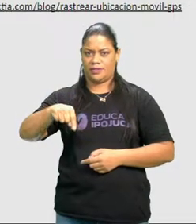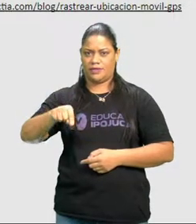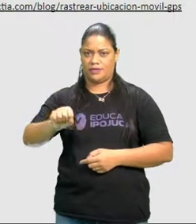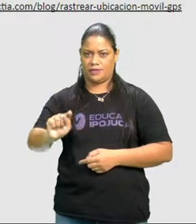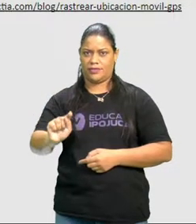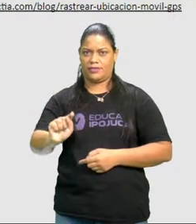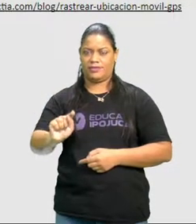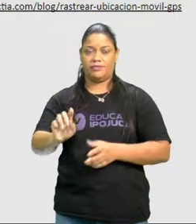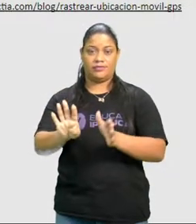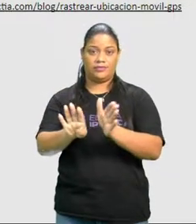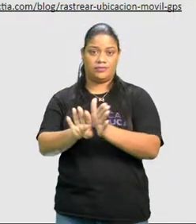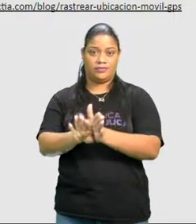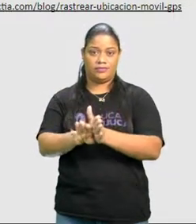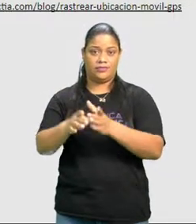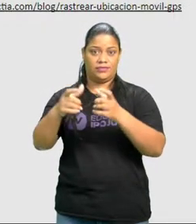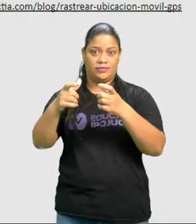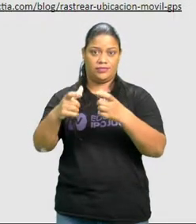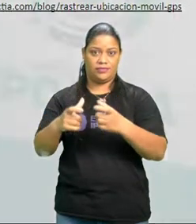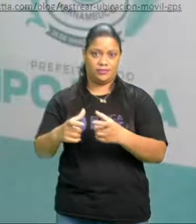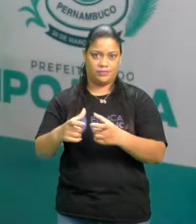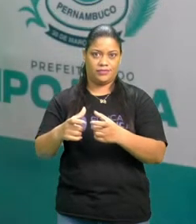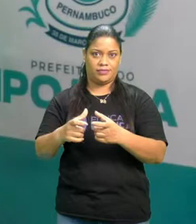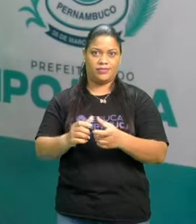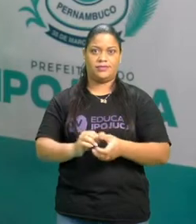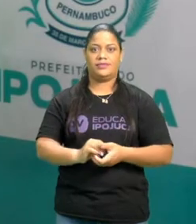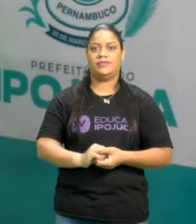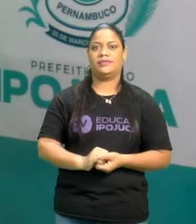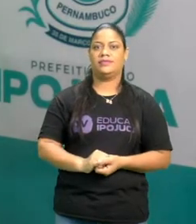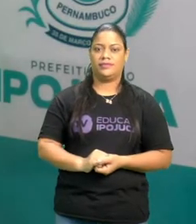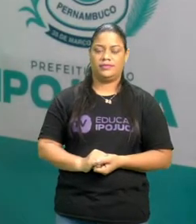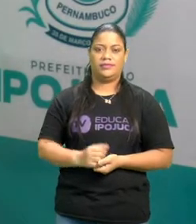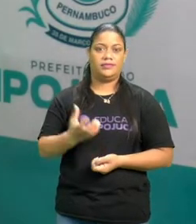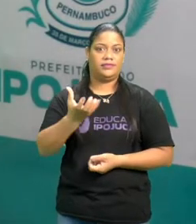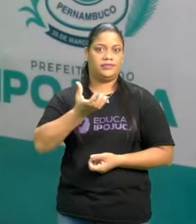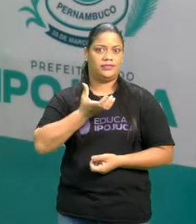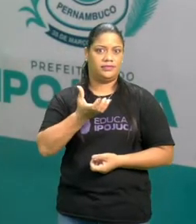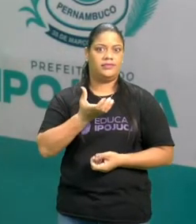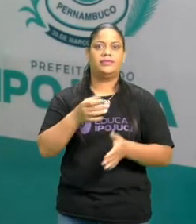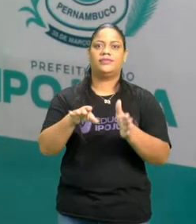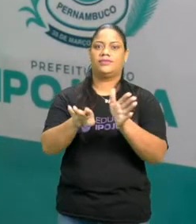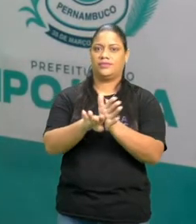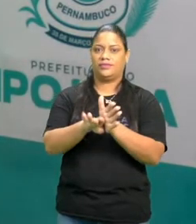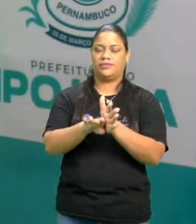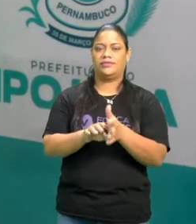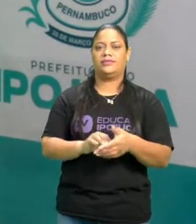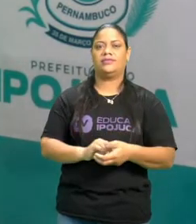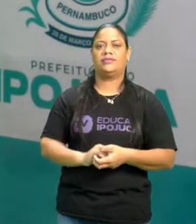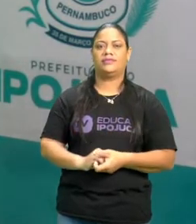até chegar no ponto laranja, que é o local de endereço que ela quer chegar.